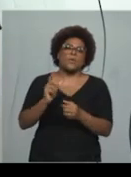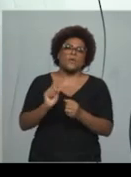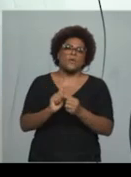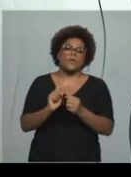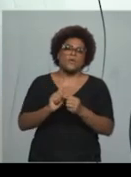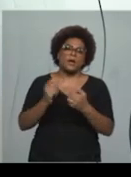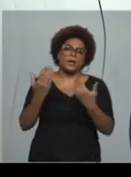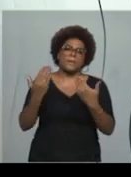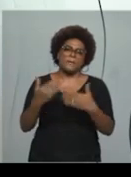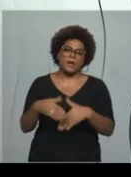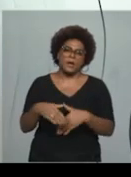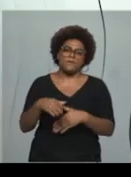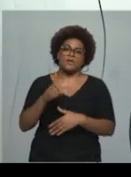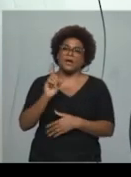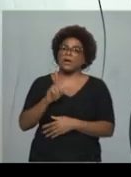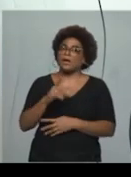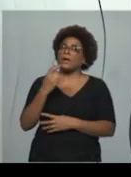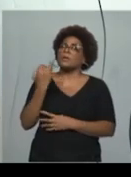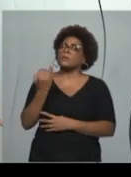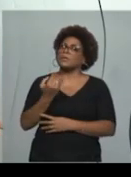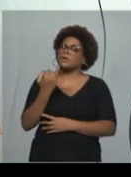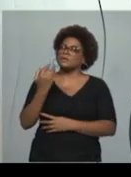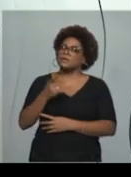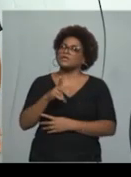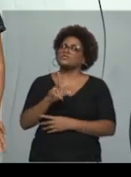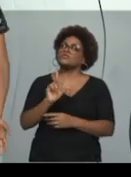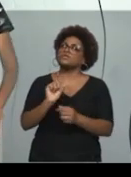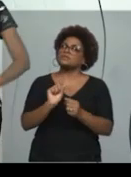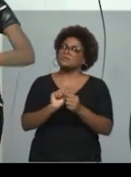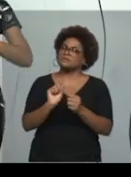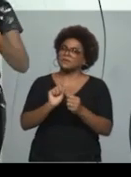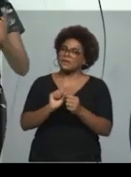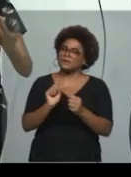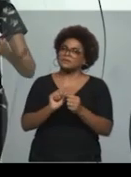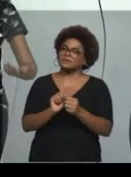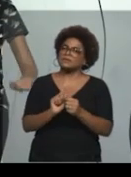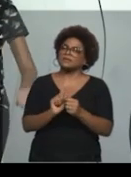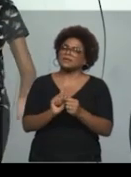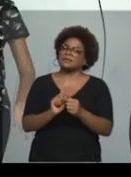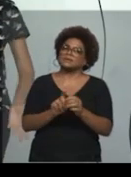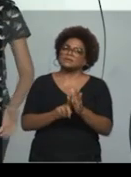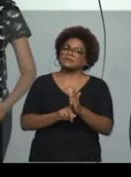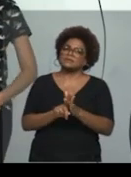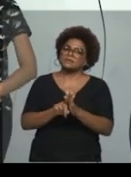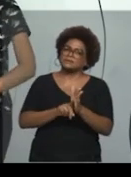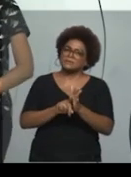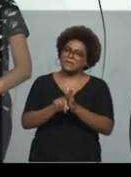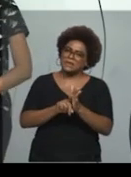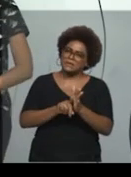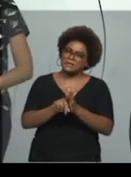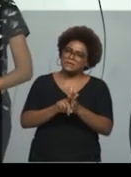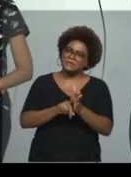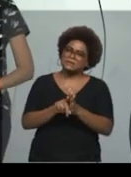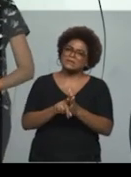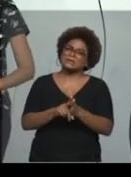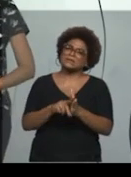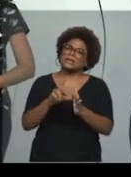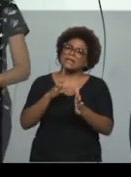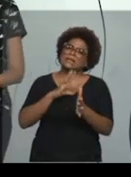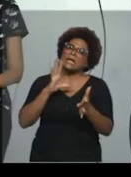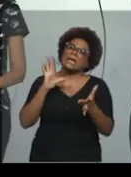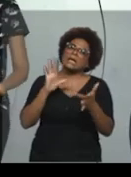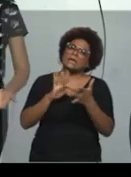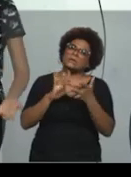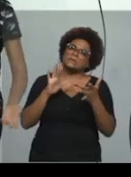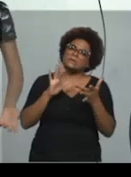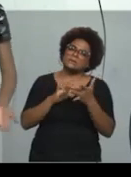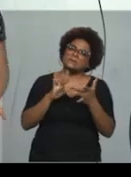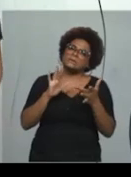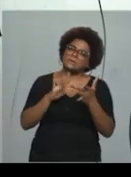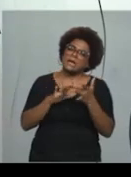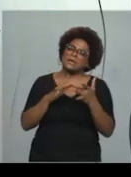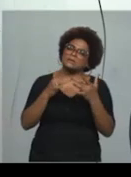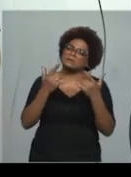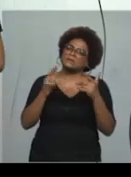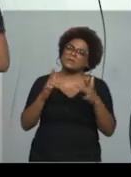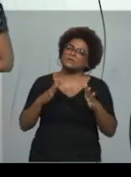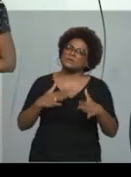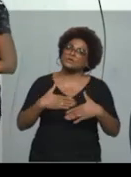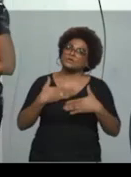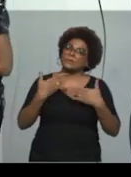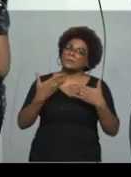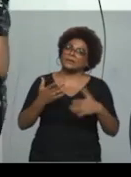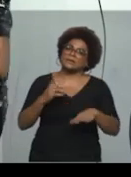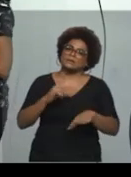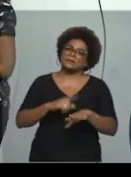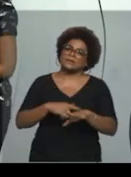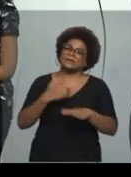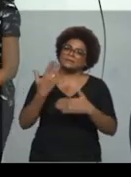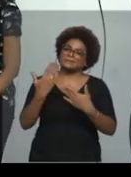vocês façam essas pesquisas, tenham esse contato, para não ser surpreendido na prova.